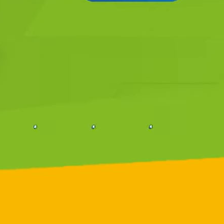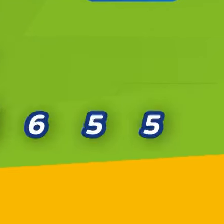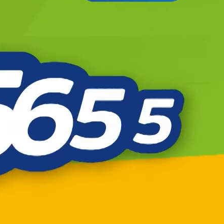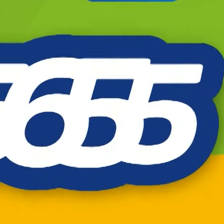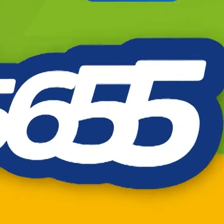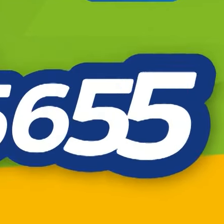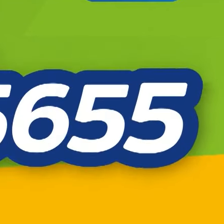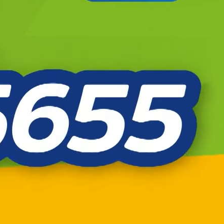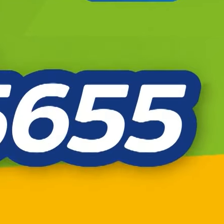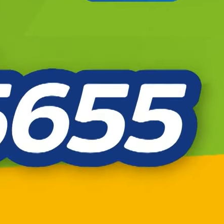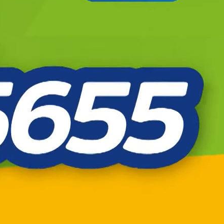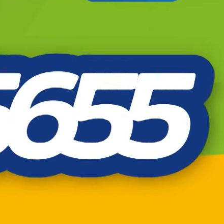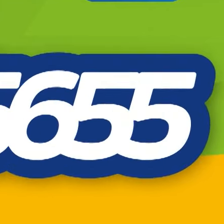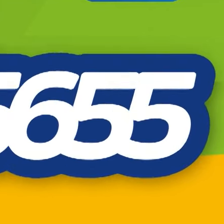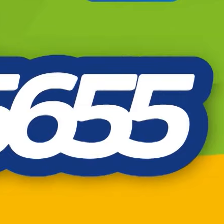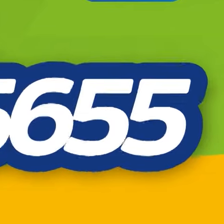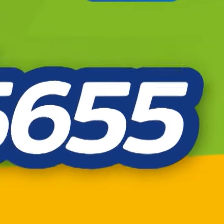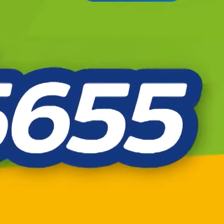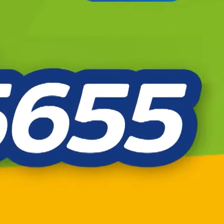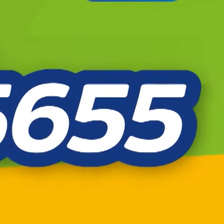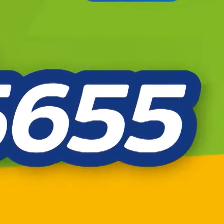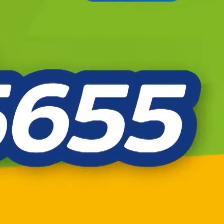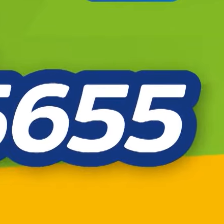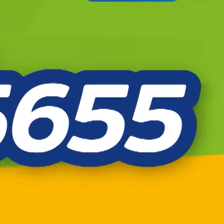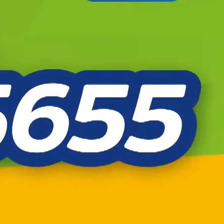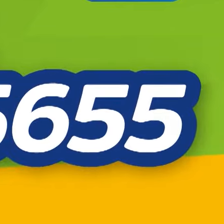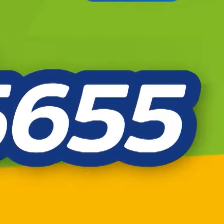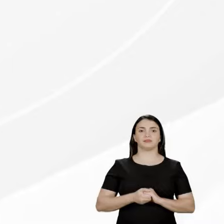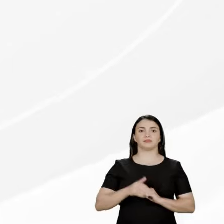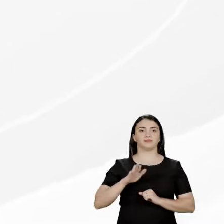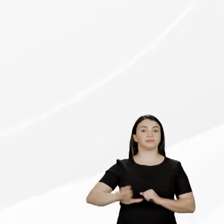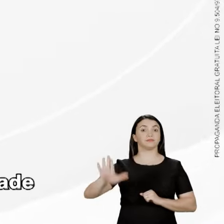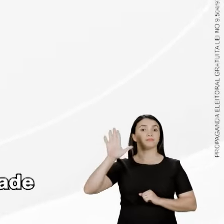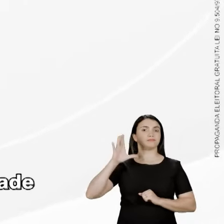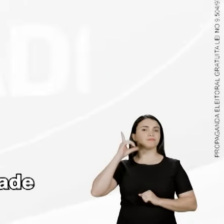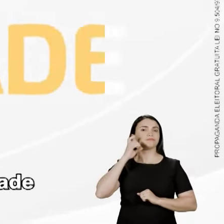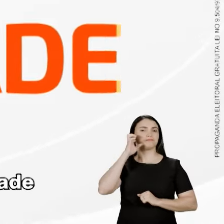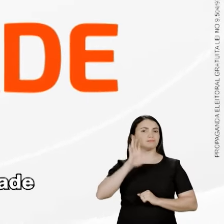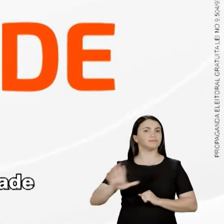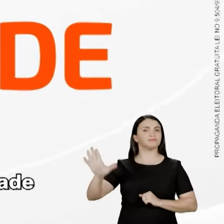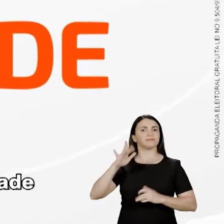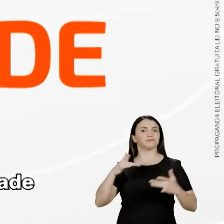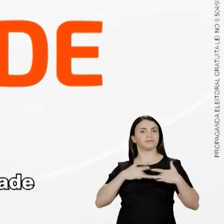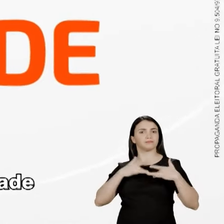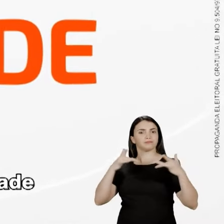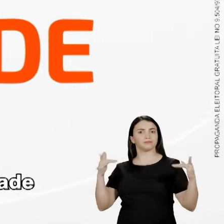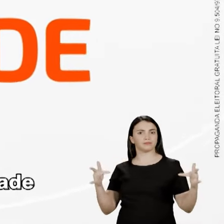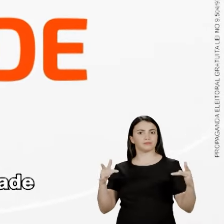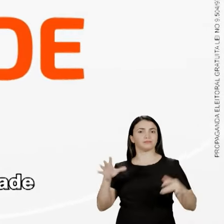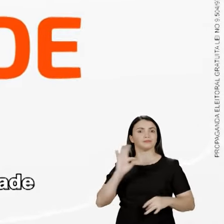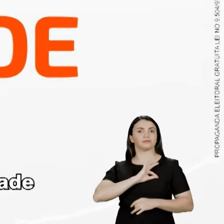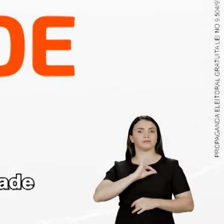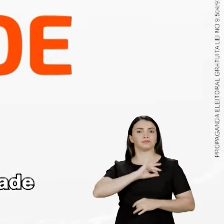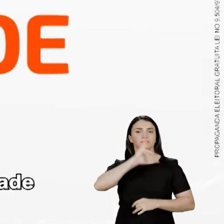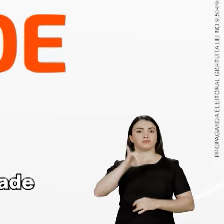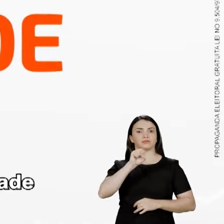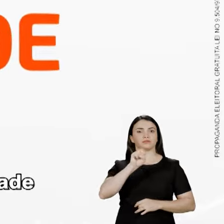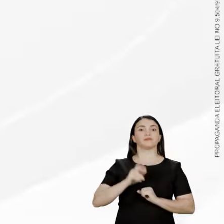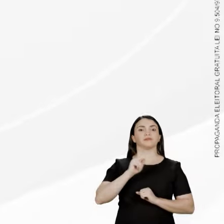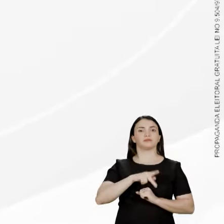Wesley da Zool Media, 55655. Candidatos a deputado estadual pelo Solidariedade.